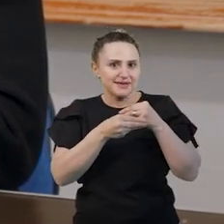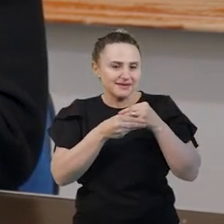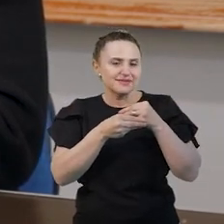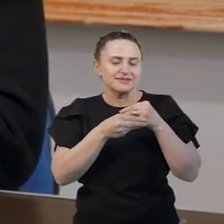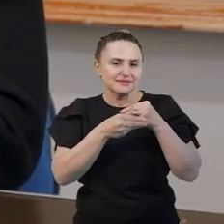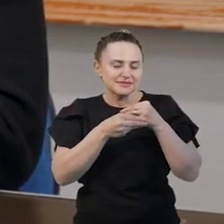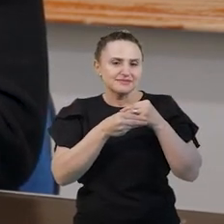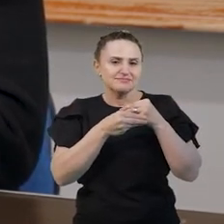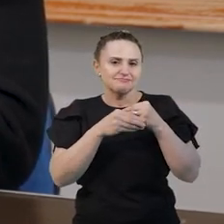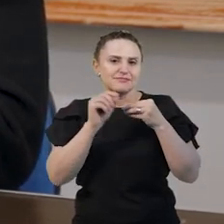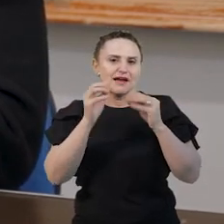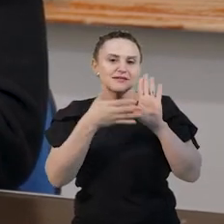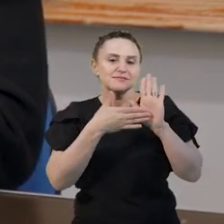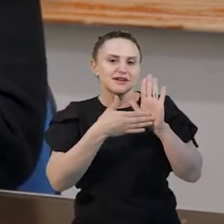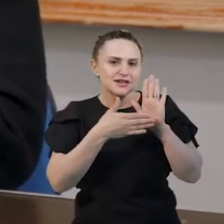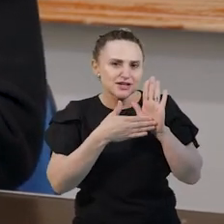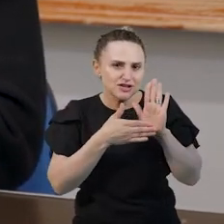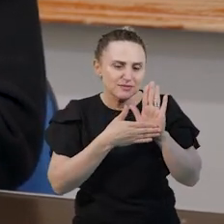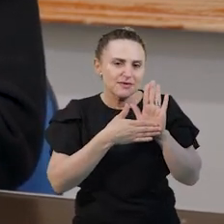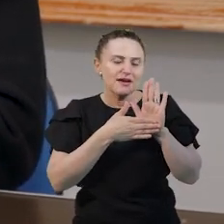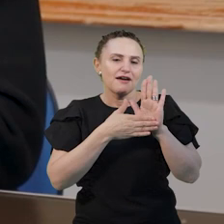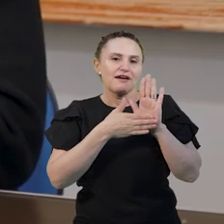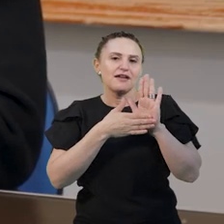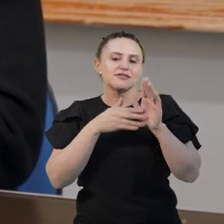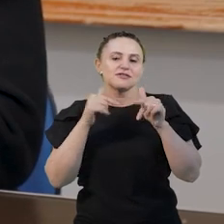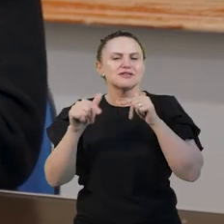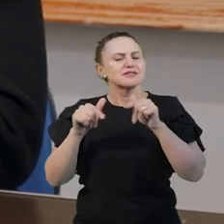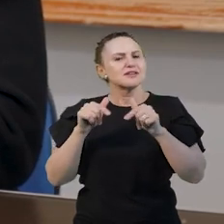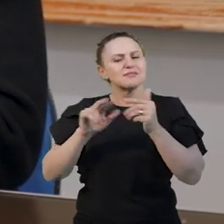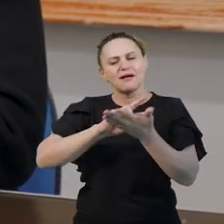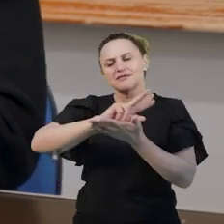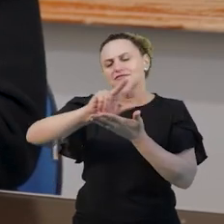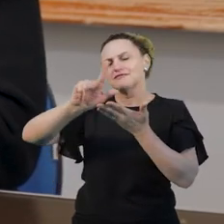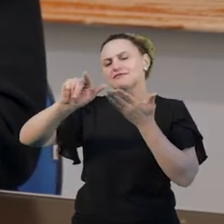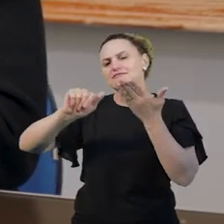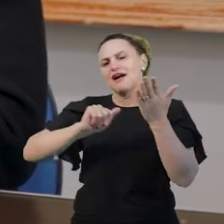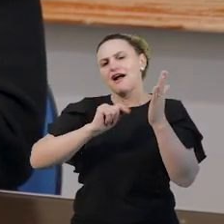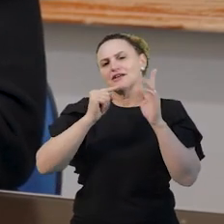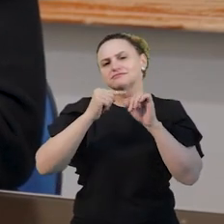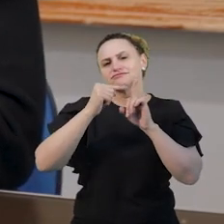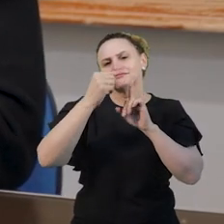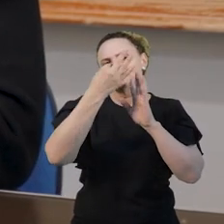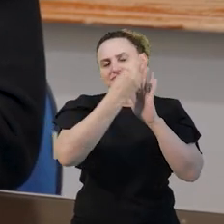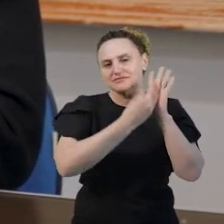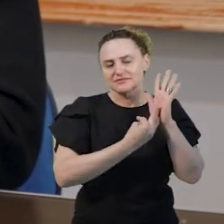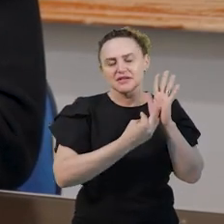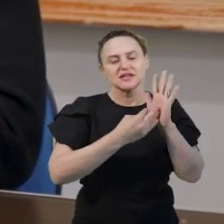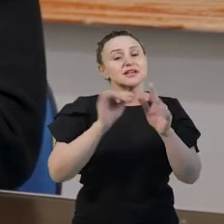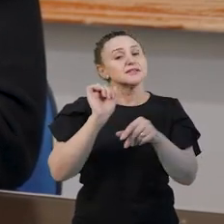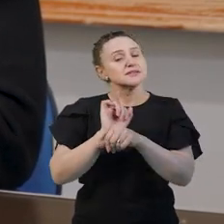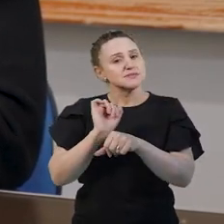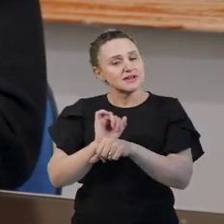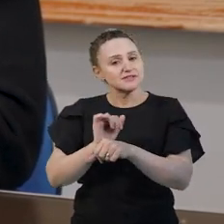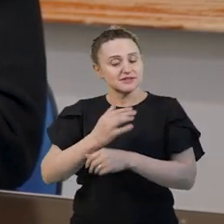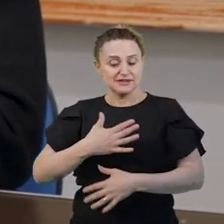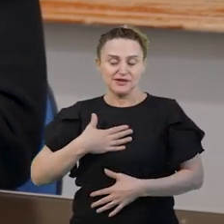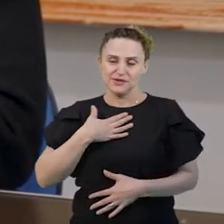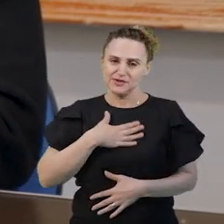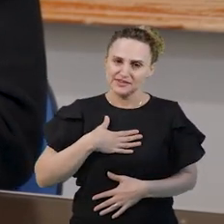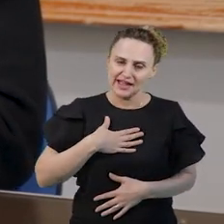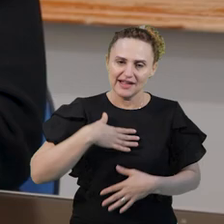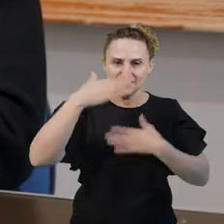no planejamento do professor e no trabalho com os diferentes tipos de textos. Espero que vocês tenham gostado.